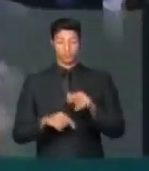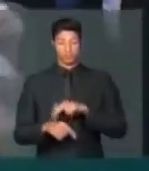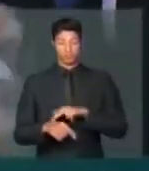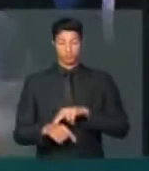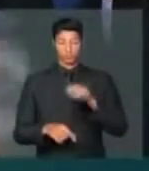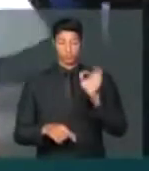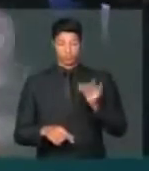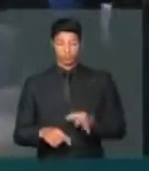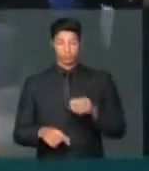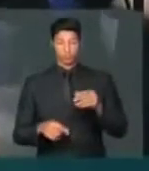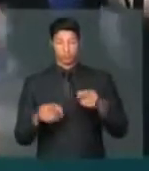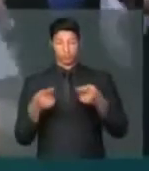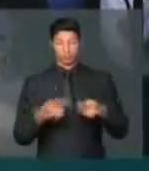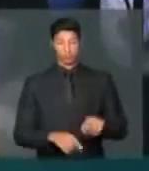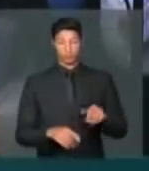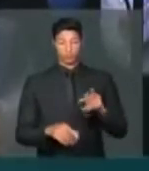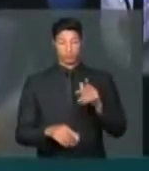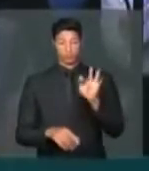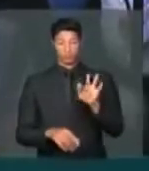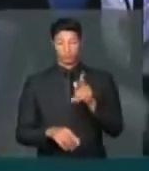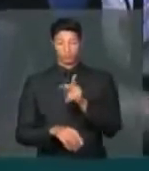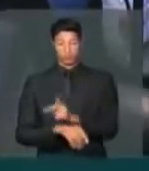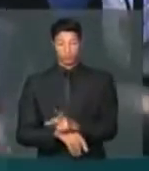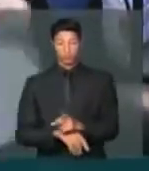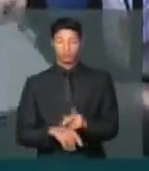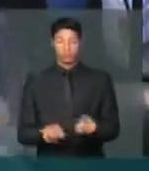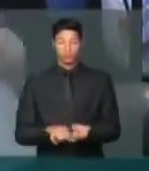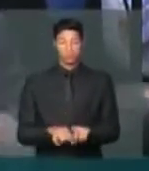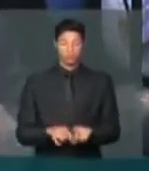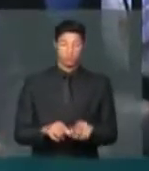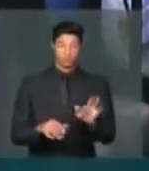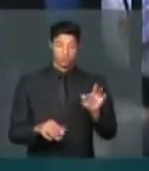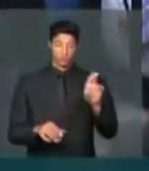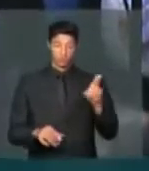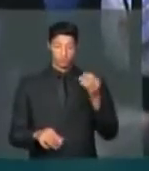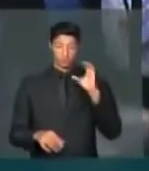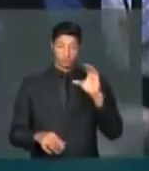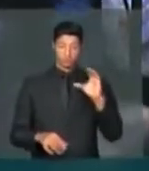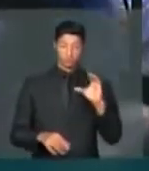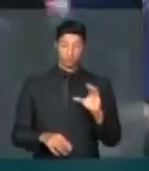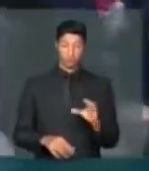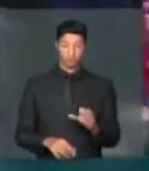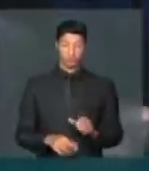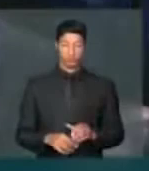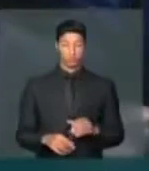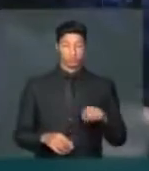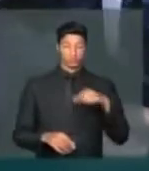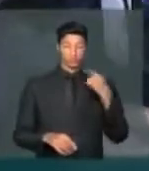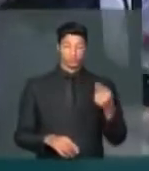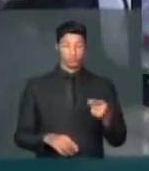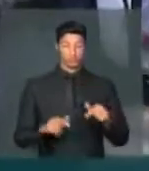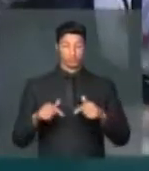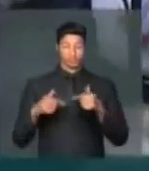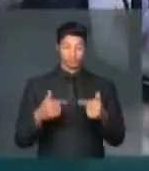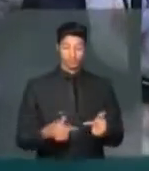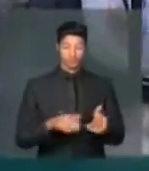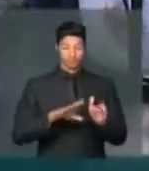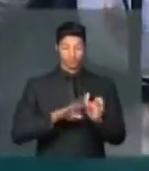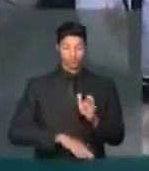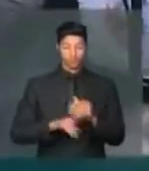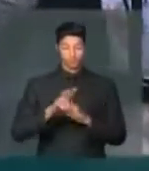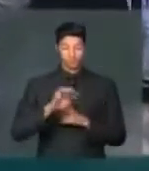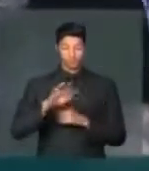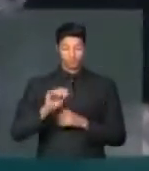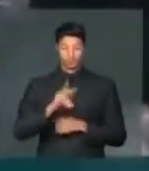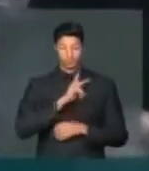votaram contra o fator previdenciário de Fernando Henrique Cardoso depois lutaram para derrubar